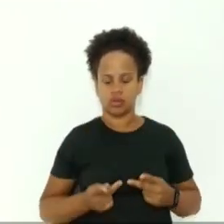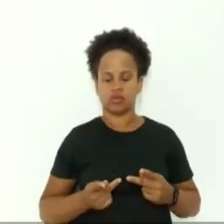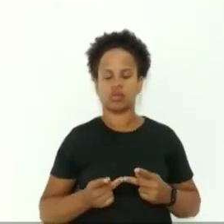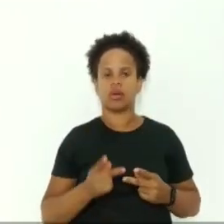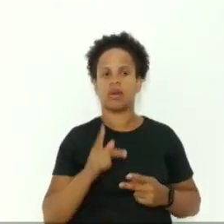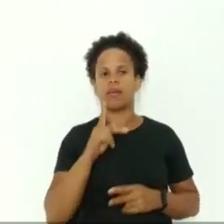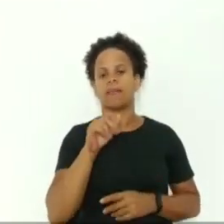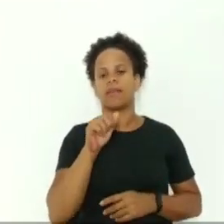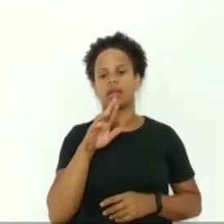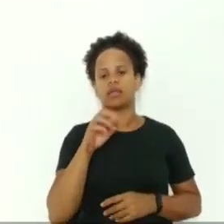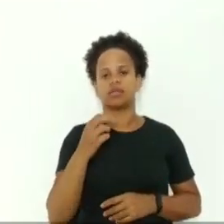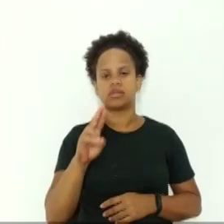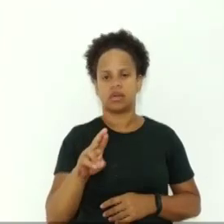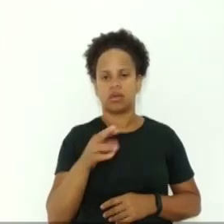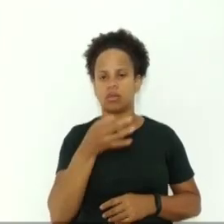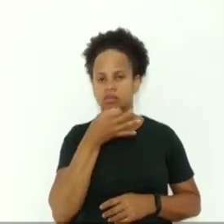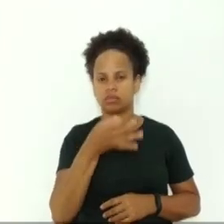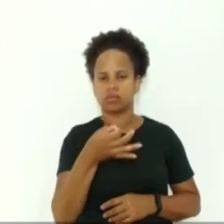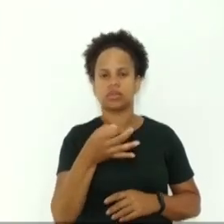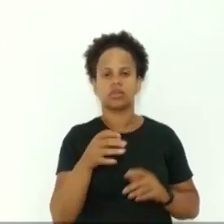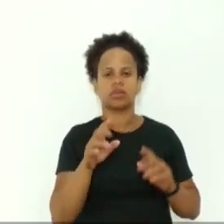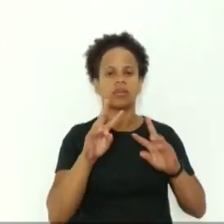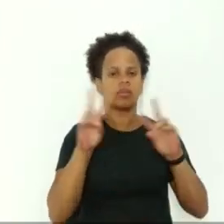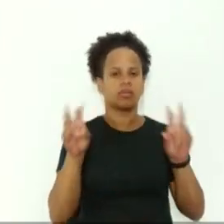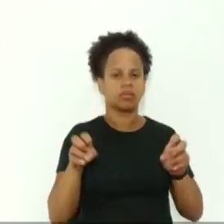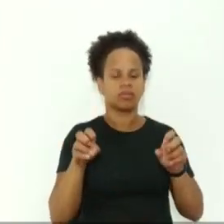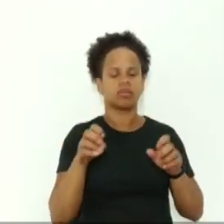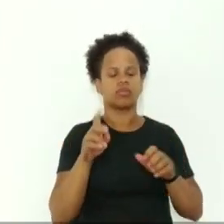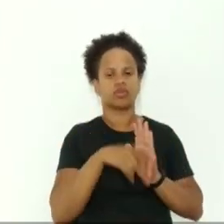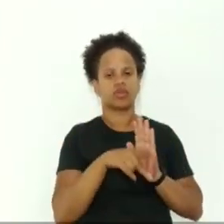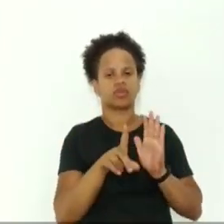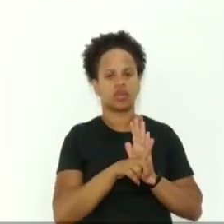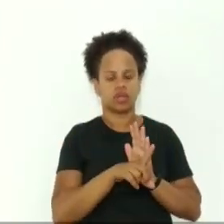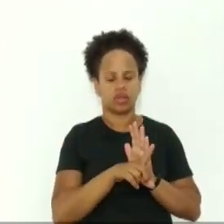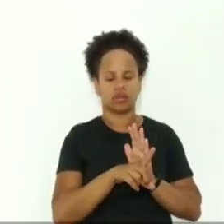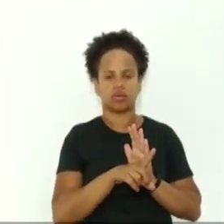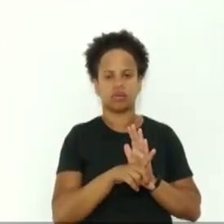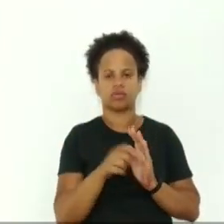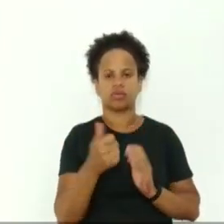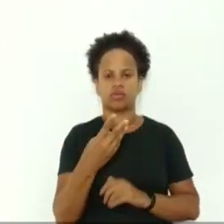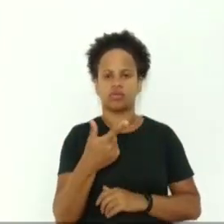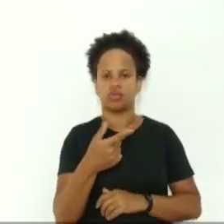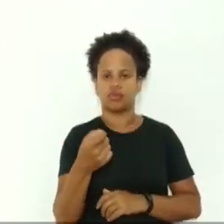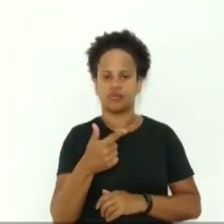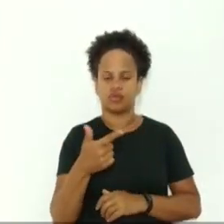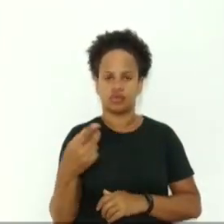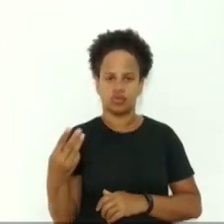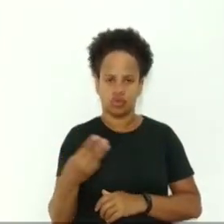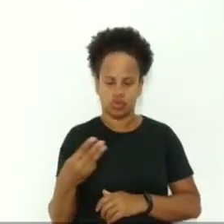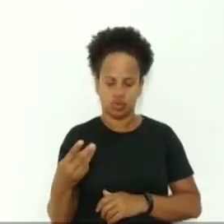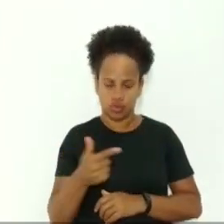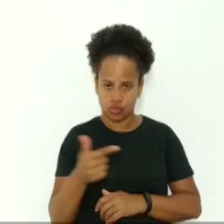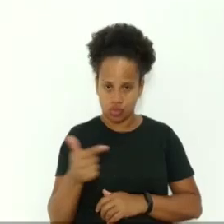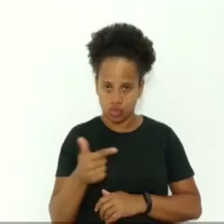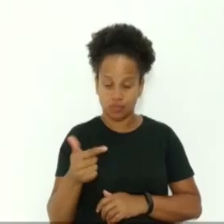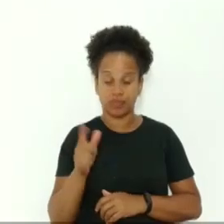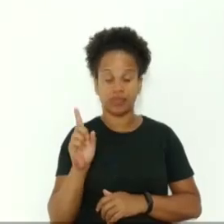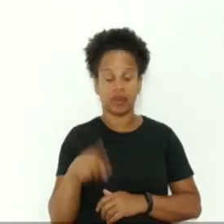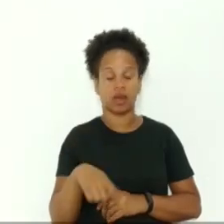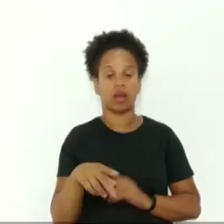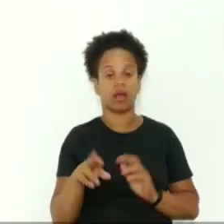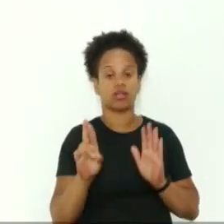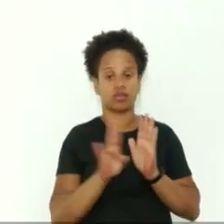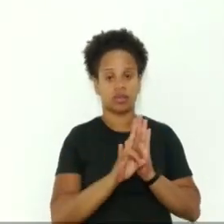número 114, de 2022. De acordo com o regimento interno desta Casa, compete